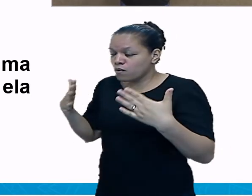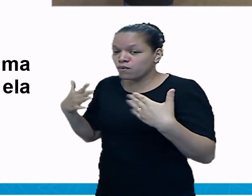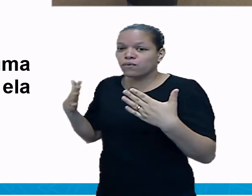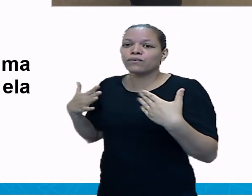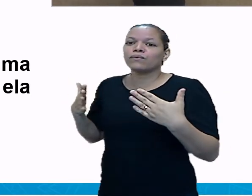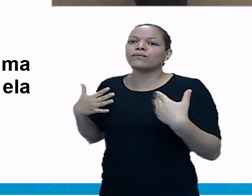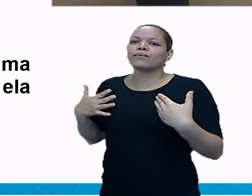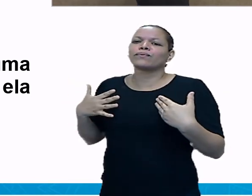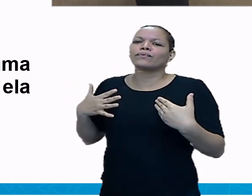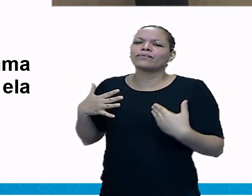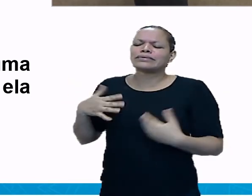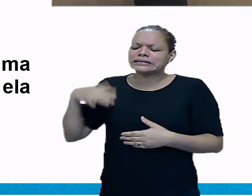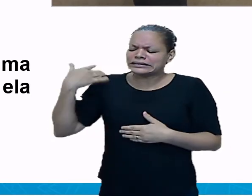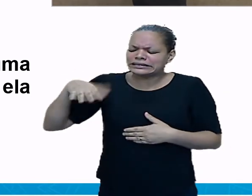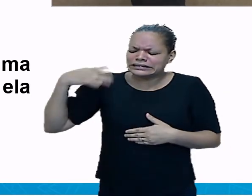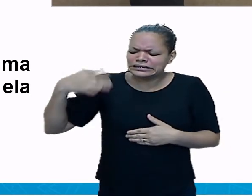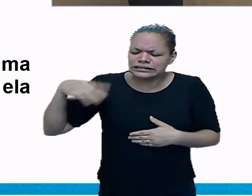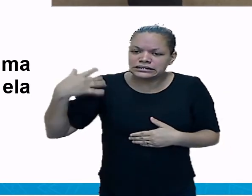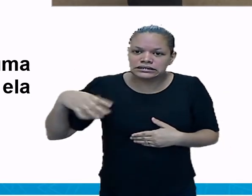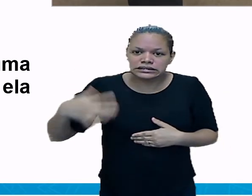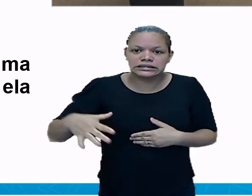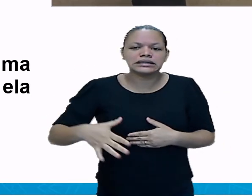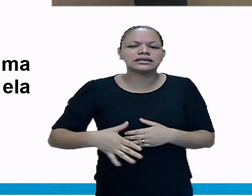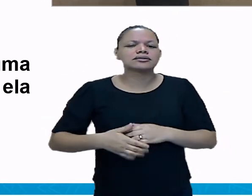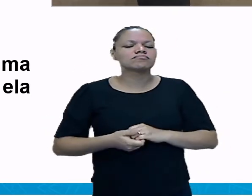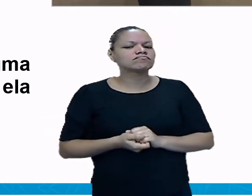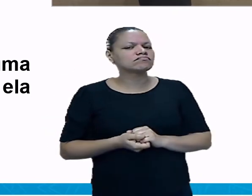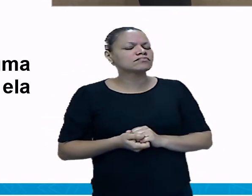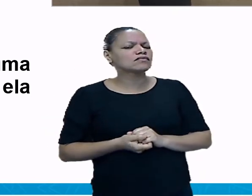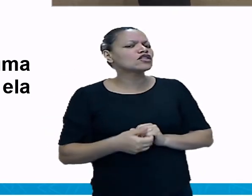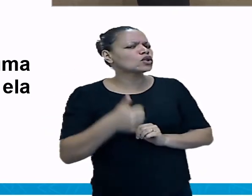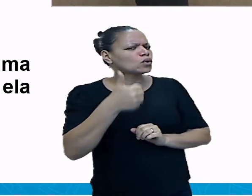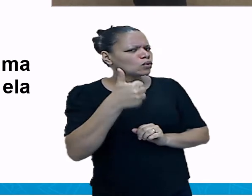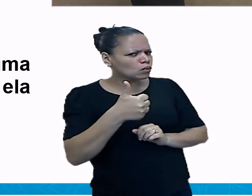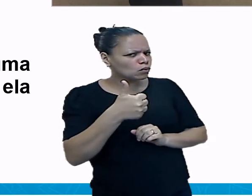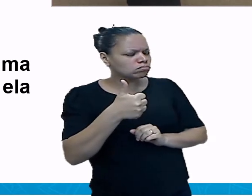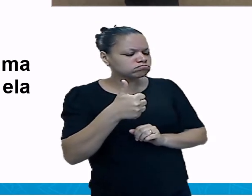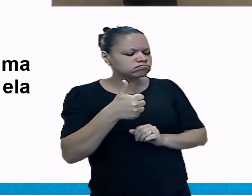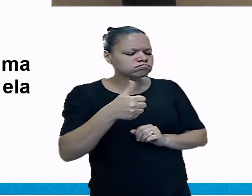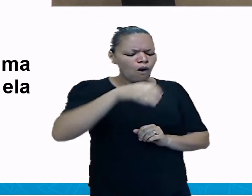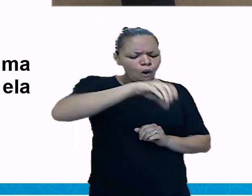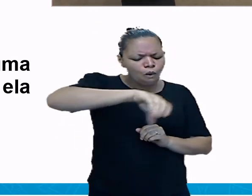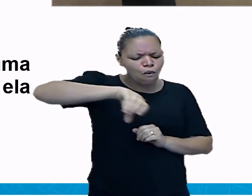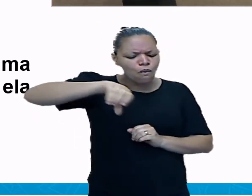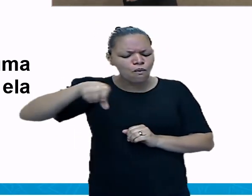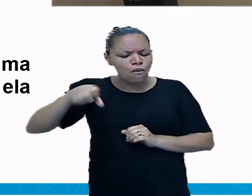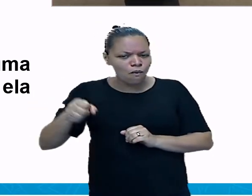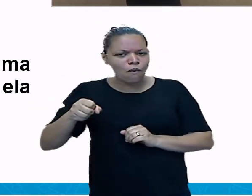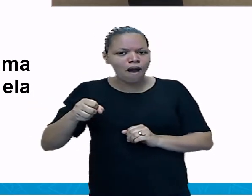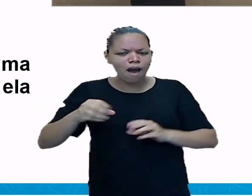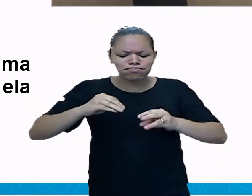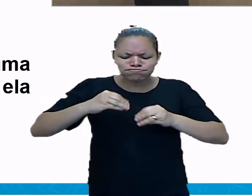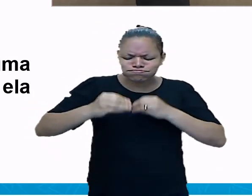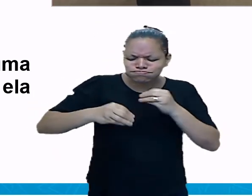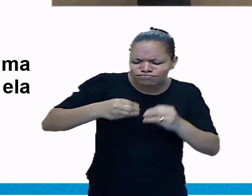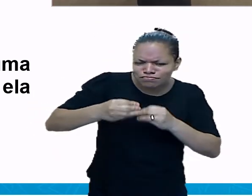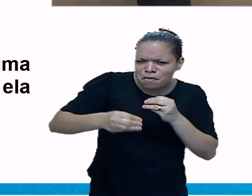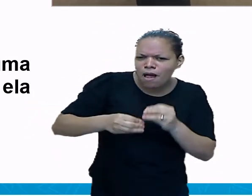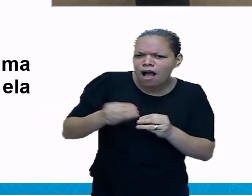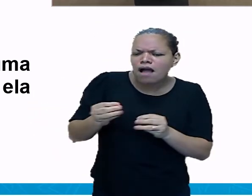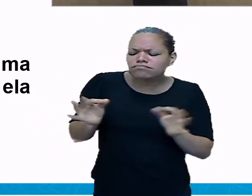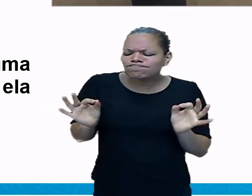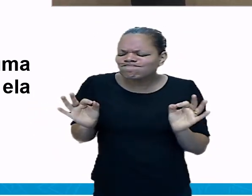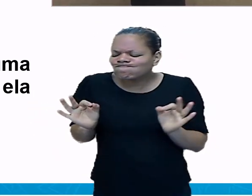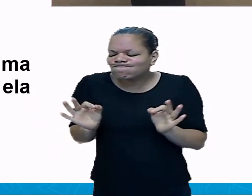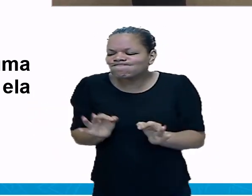mãos da mamãe. E na questão 1, o cabo é de plástico justamente para quê? Para